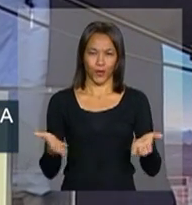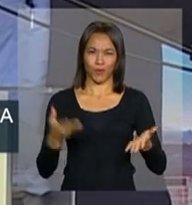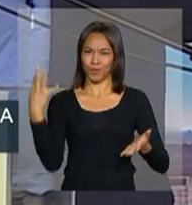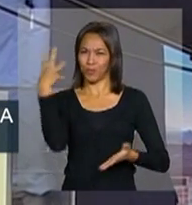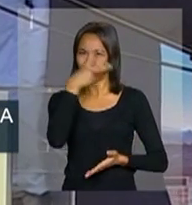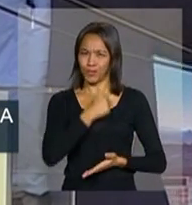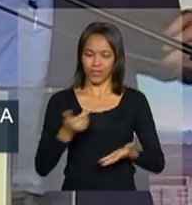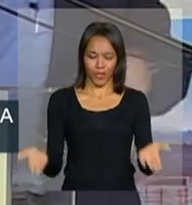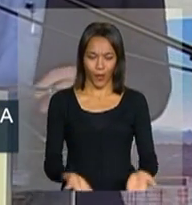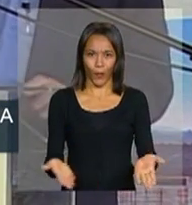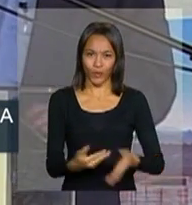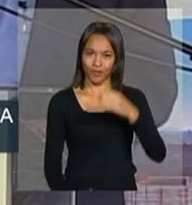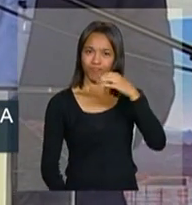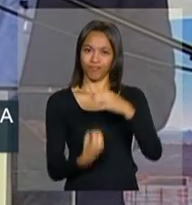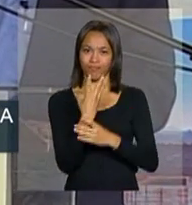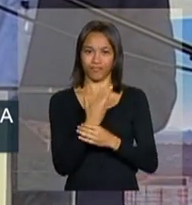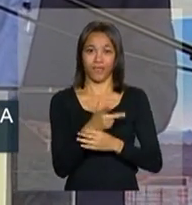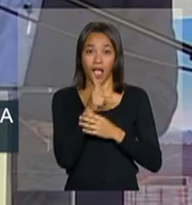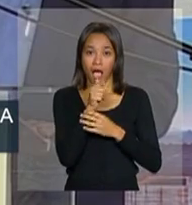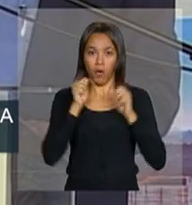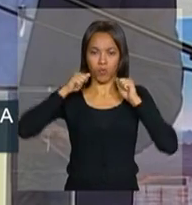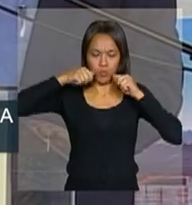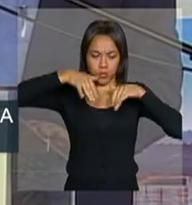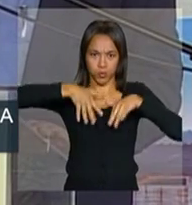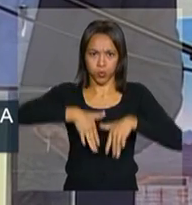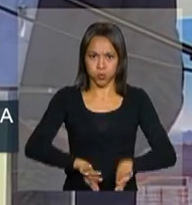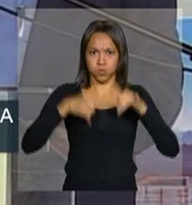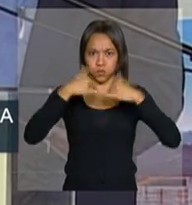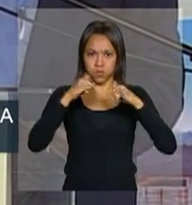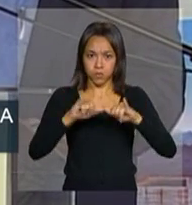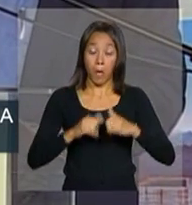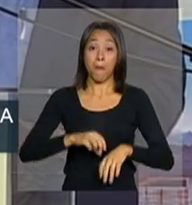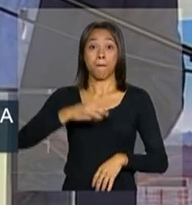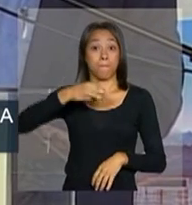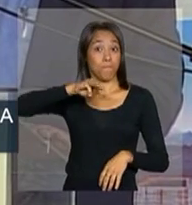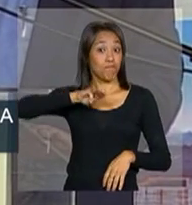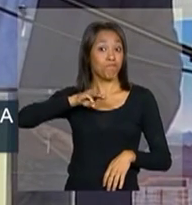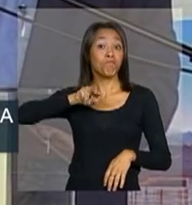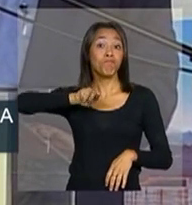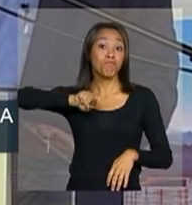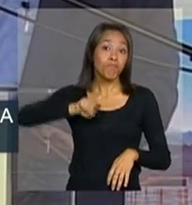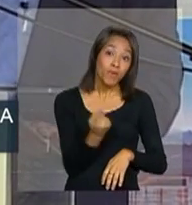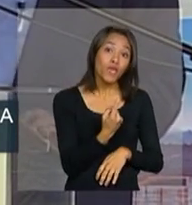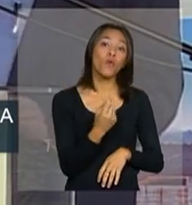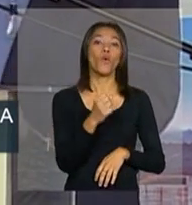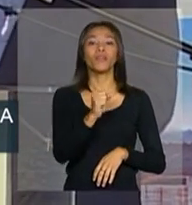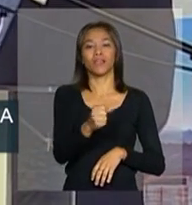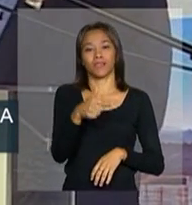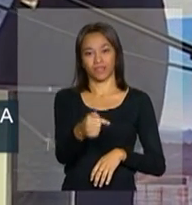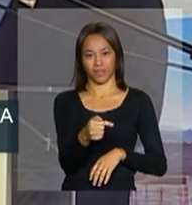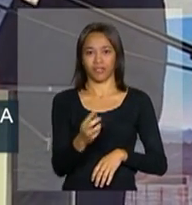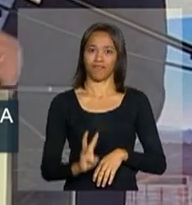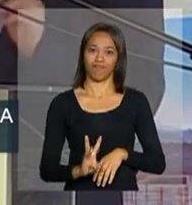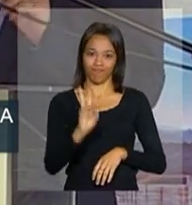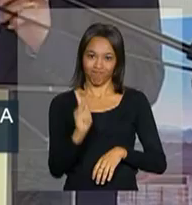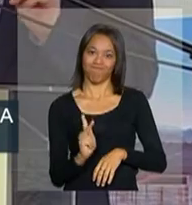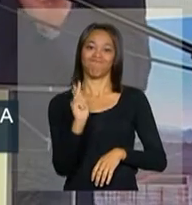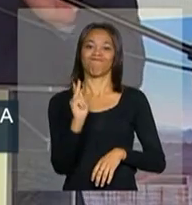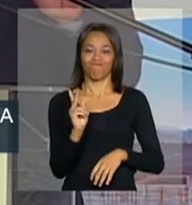bela usina sendo implantada. E uma usina que nós falamos de 1.087 megawatts, conforme o nosso